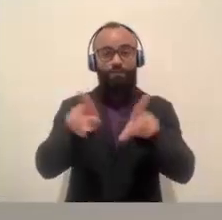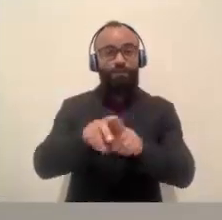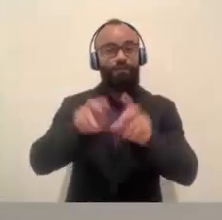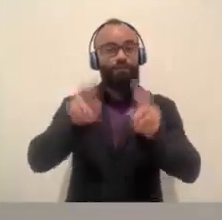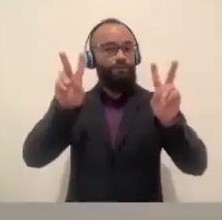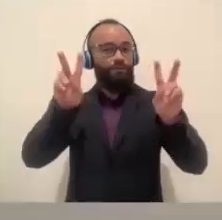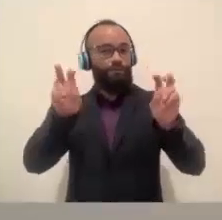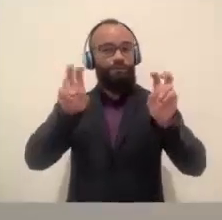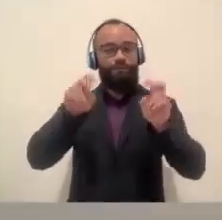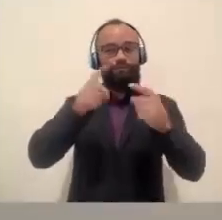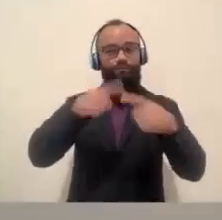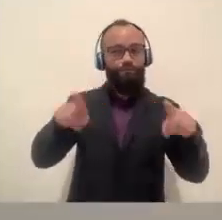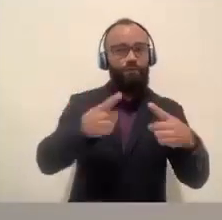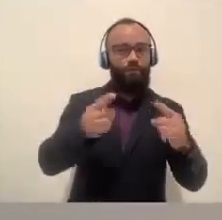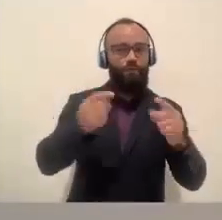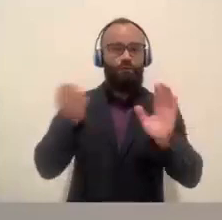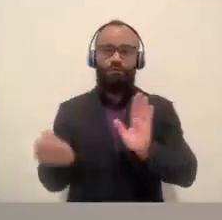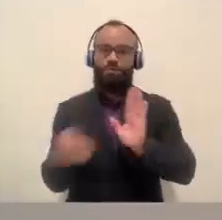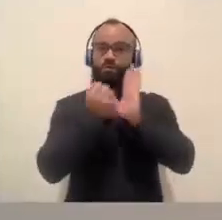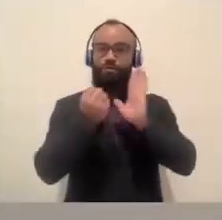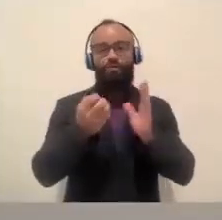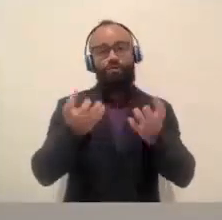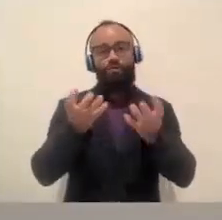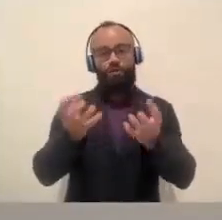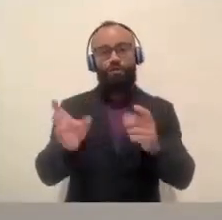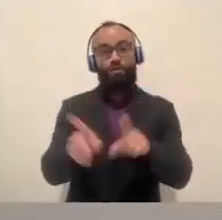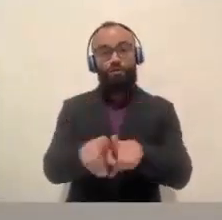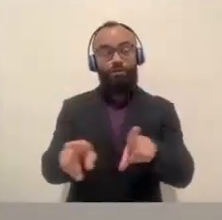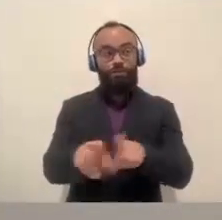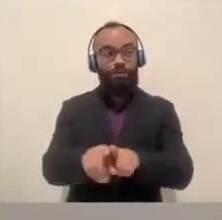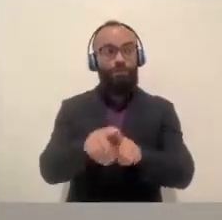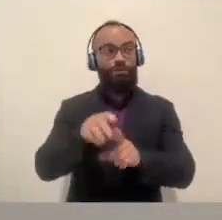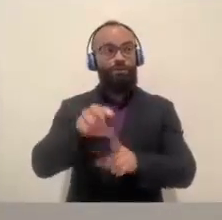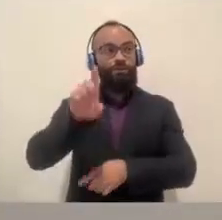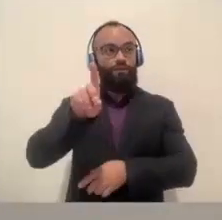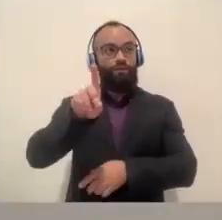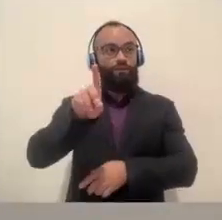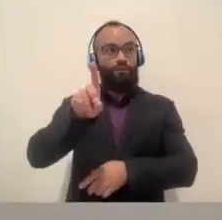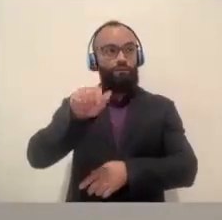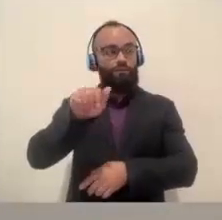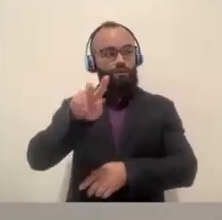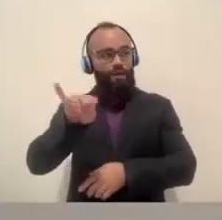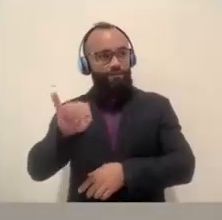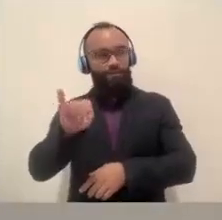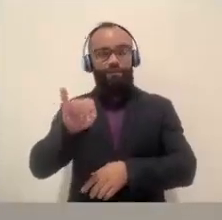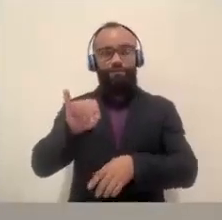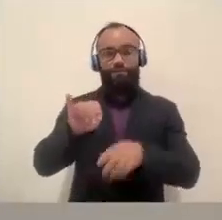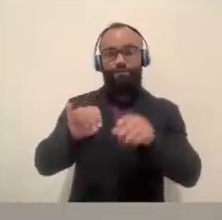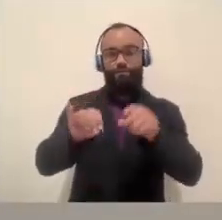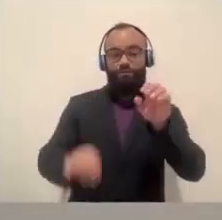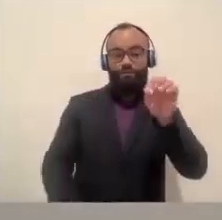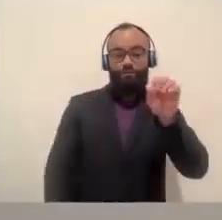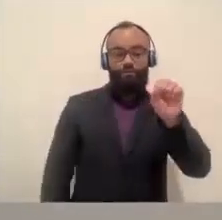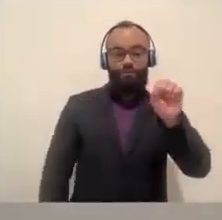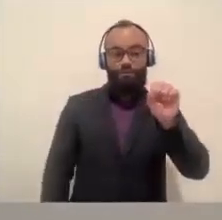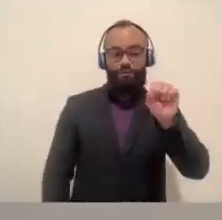também, quero também deixar já o pedido, Davi, o secretário que está lutando também para que as coisas aconteçam.